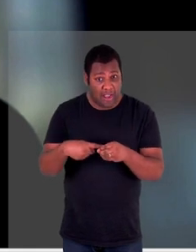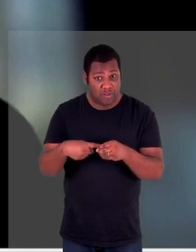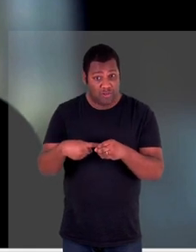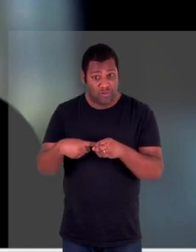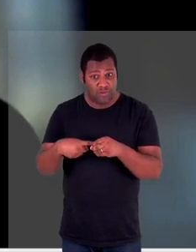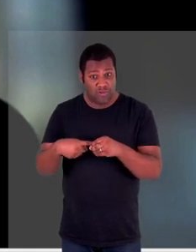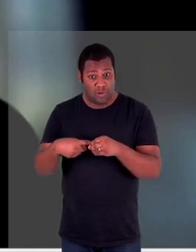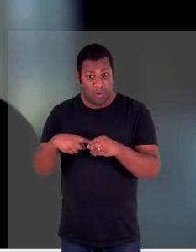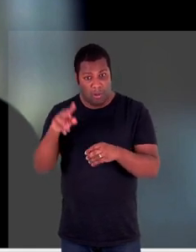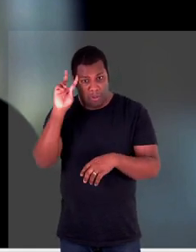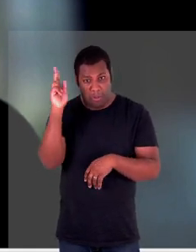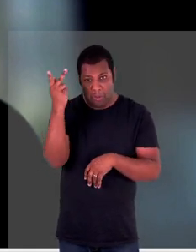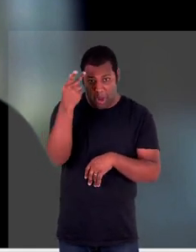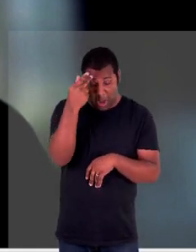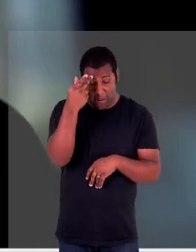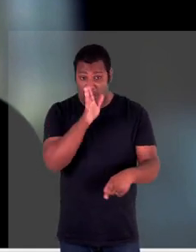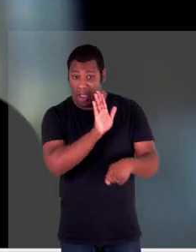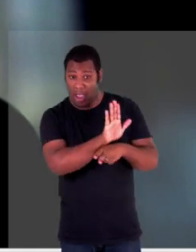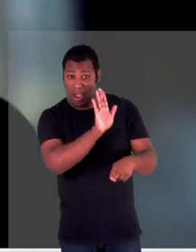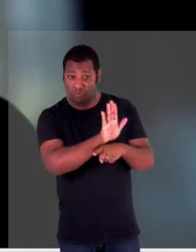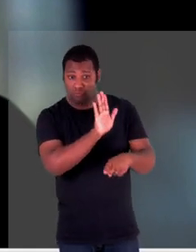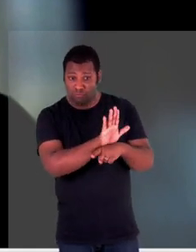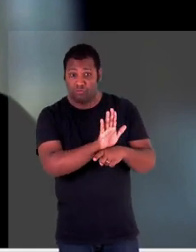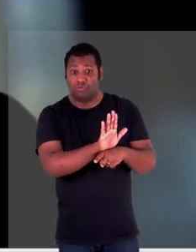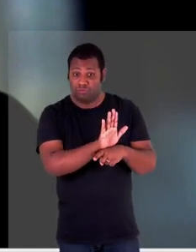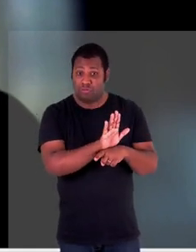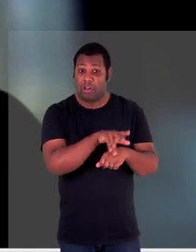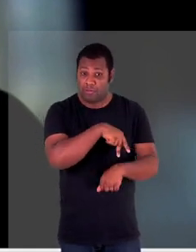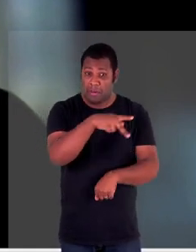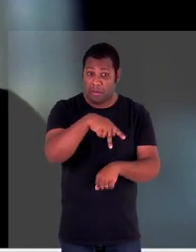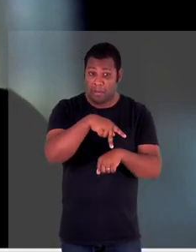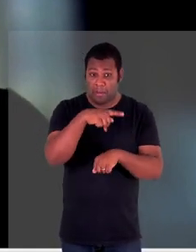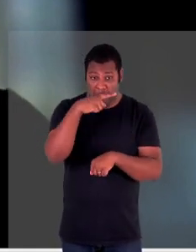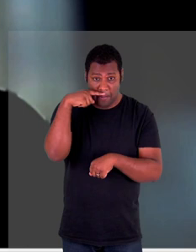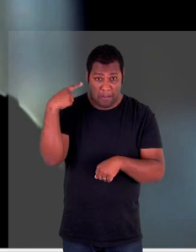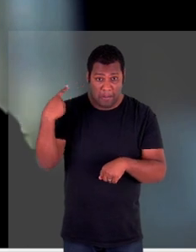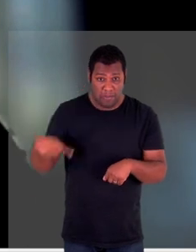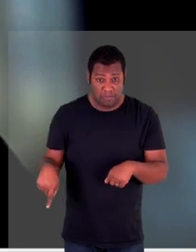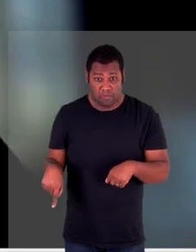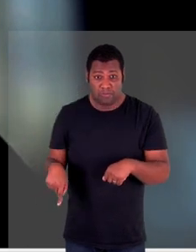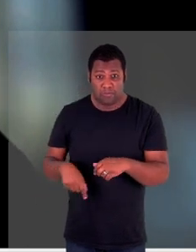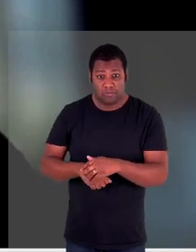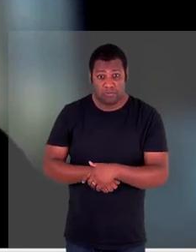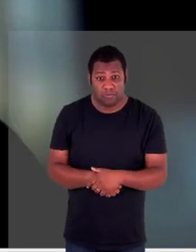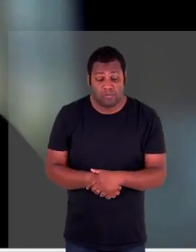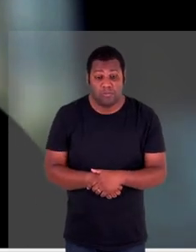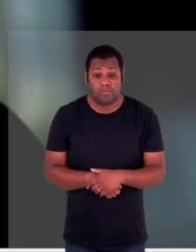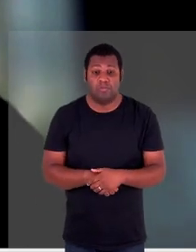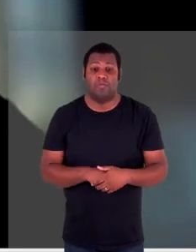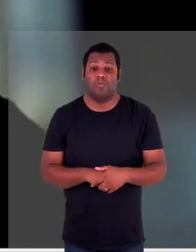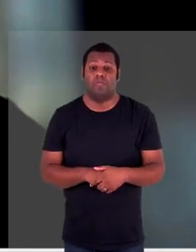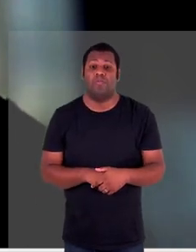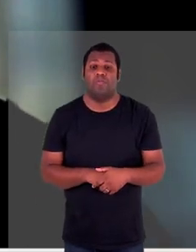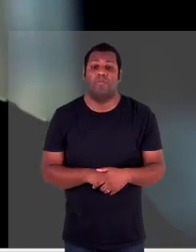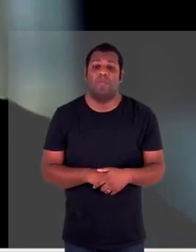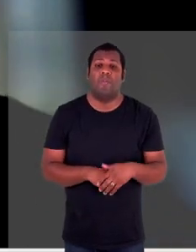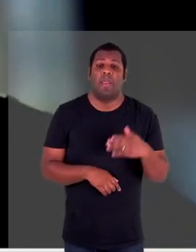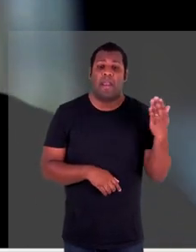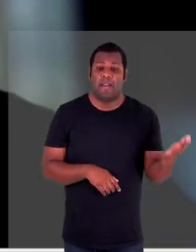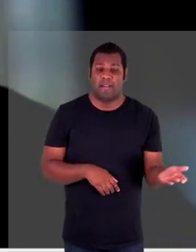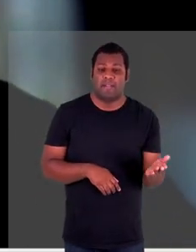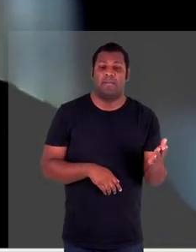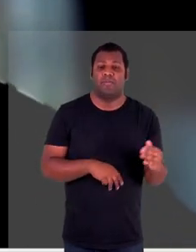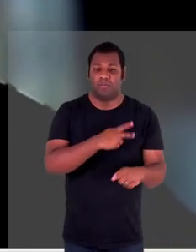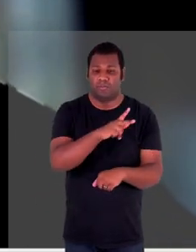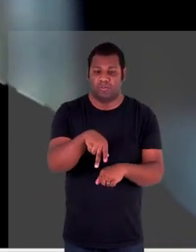indicava onde os policiais ucranianos moravam para que eles fossem executados pelas forças russas os invasores então dizem para ele